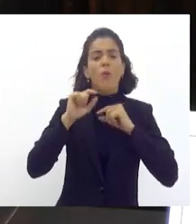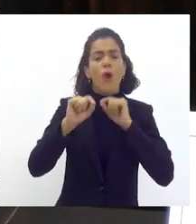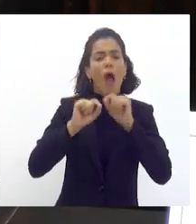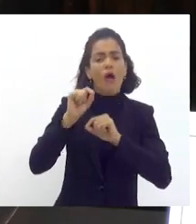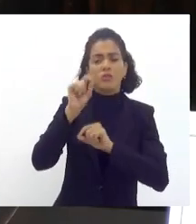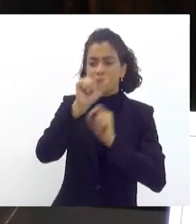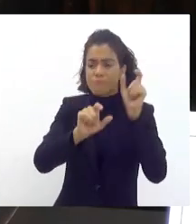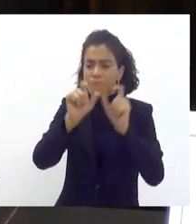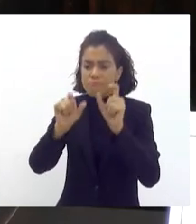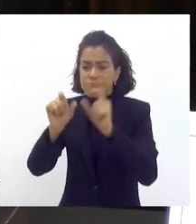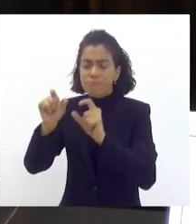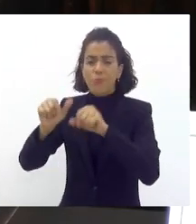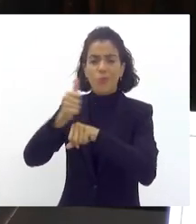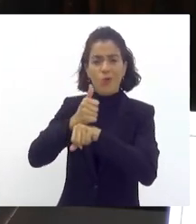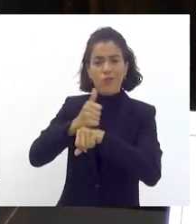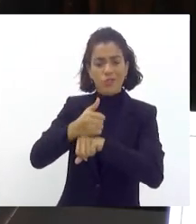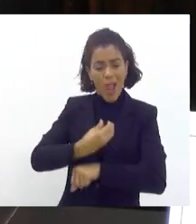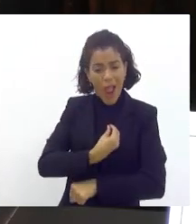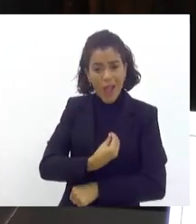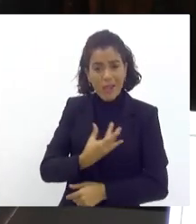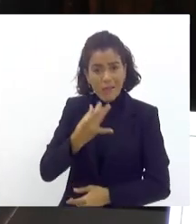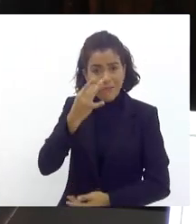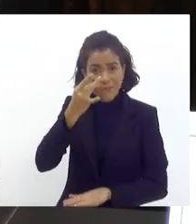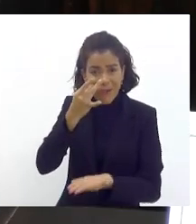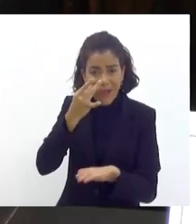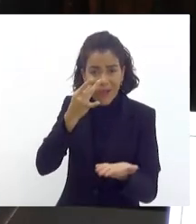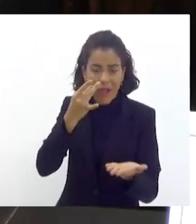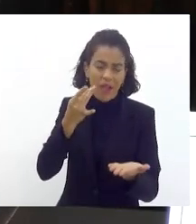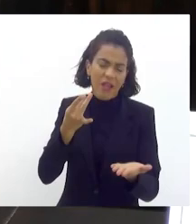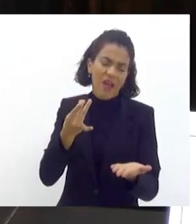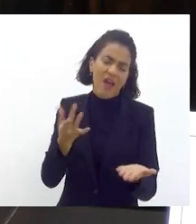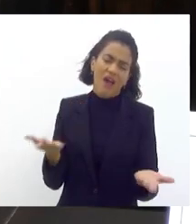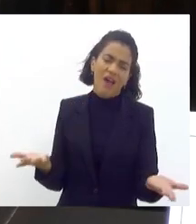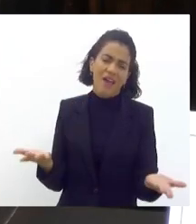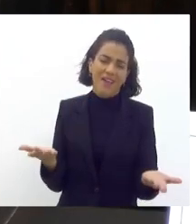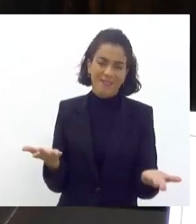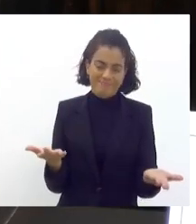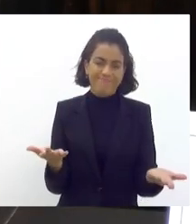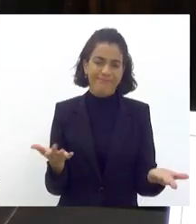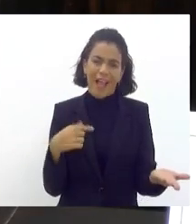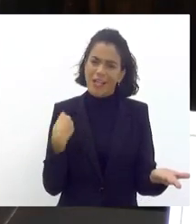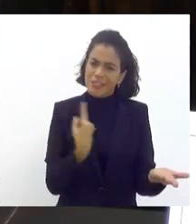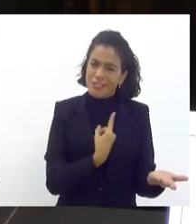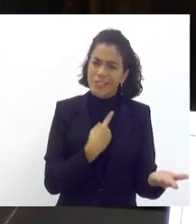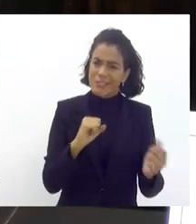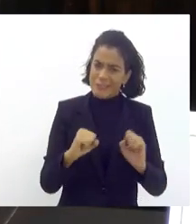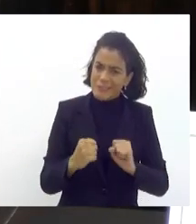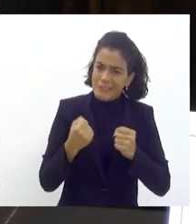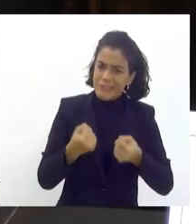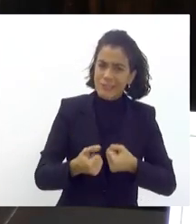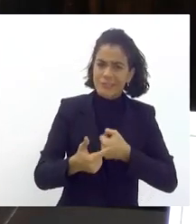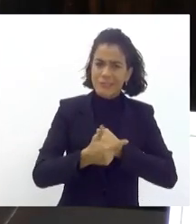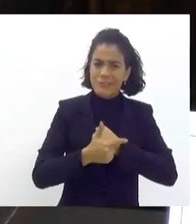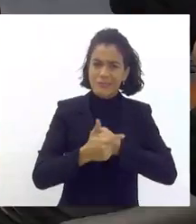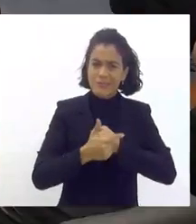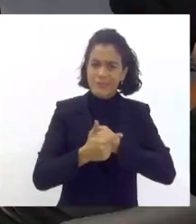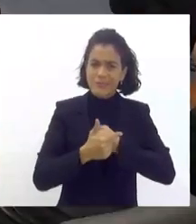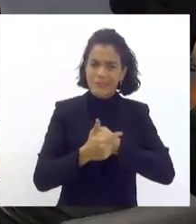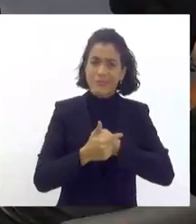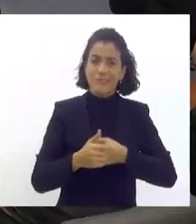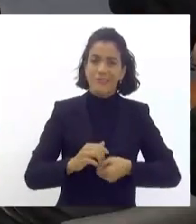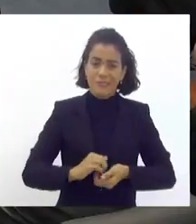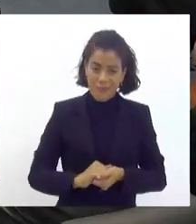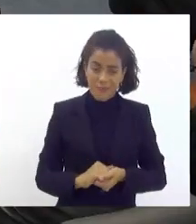profissionais que estão aqui não custa nada a gente está fazendo nosso papel aqui e o estado e a